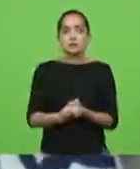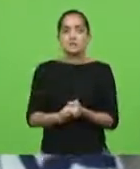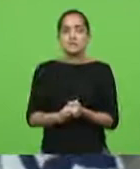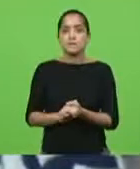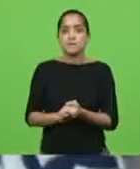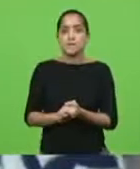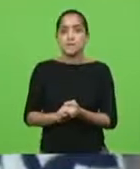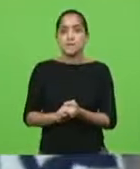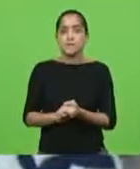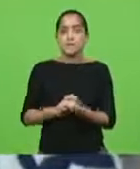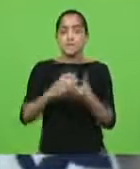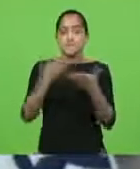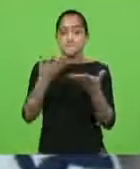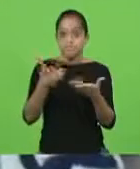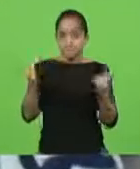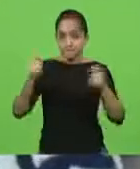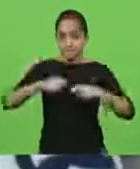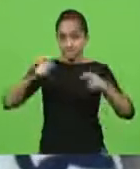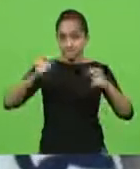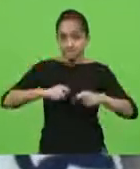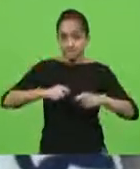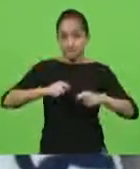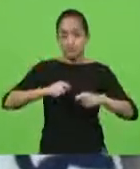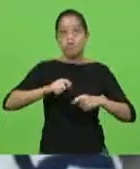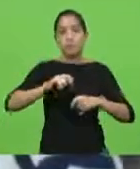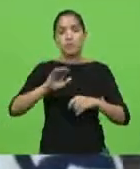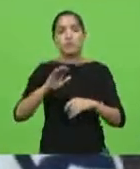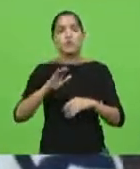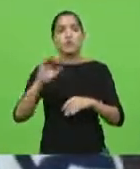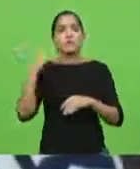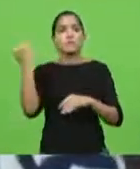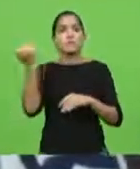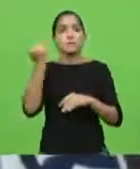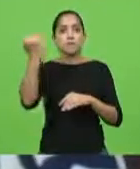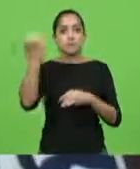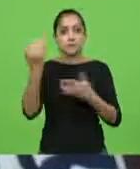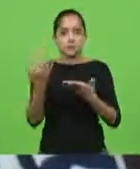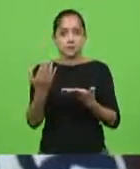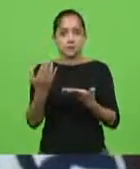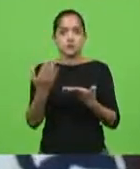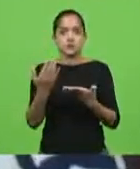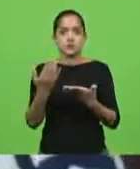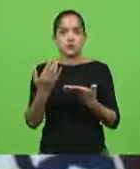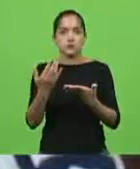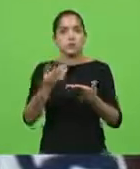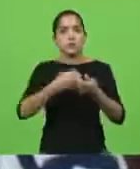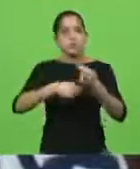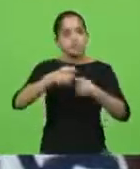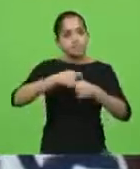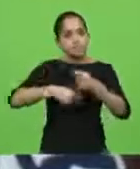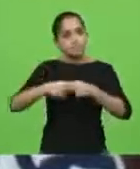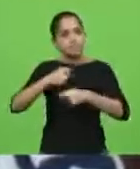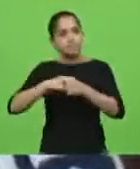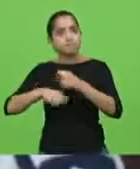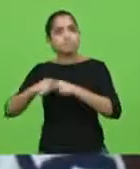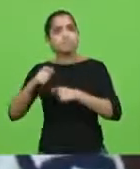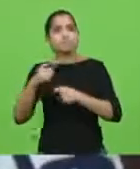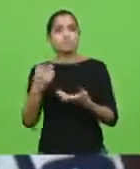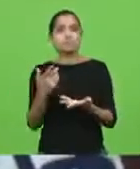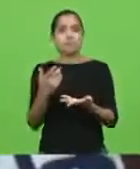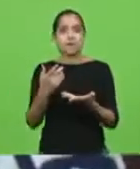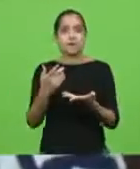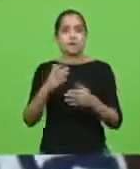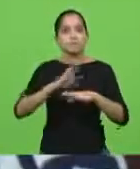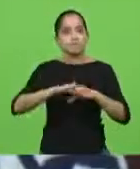Para que isso fosse possível, foi fundamental o resultado de uma grande negociação com grande maturidade